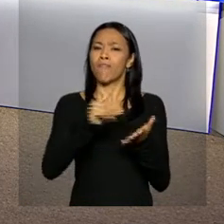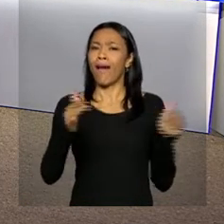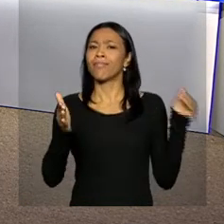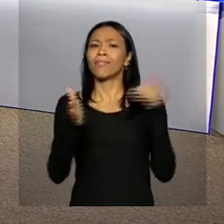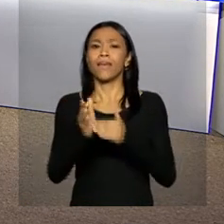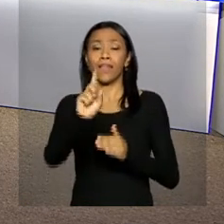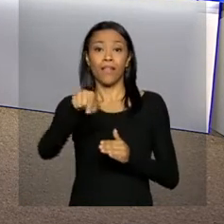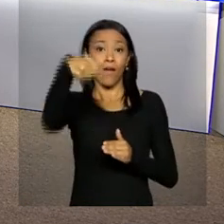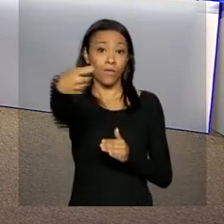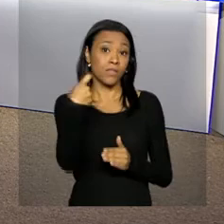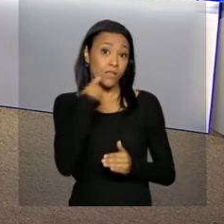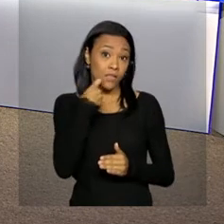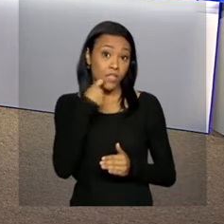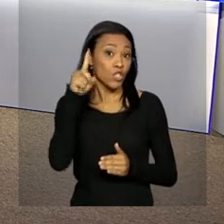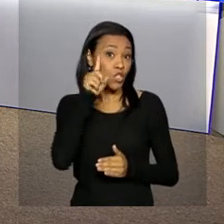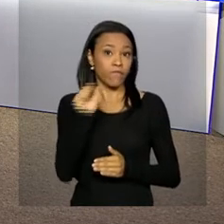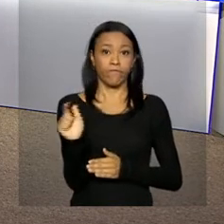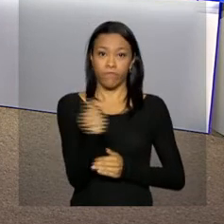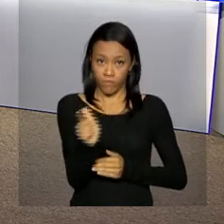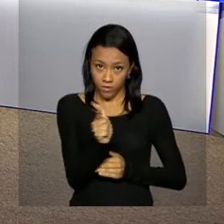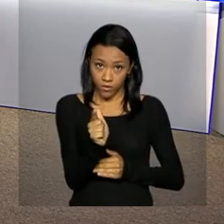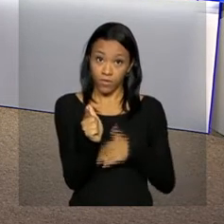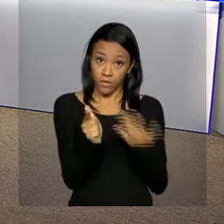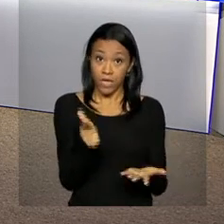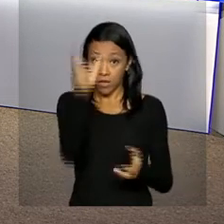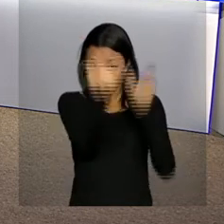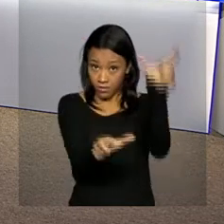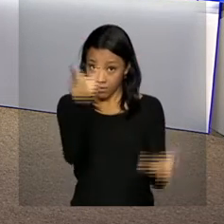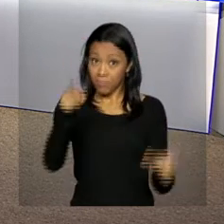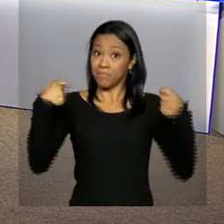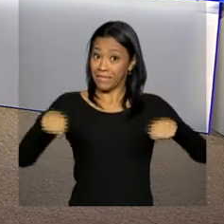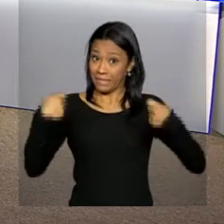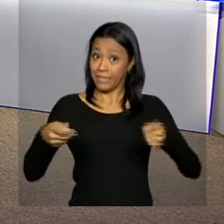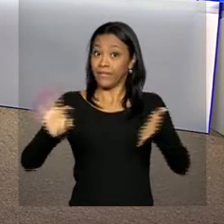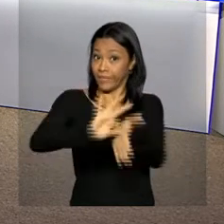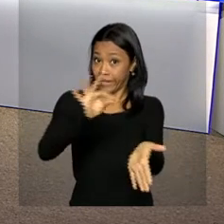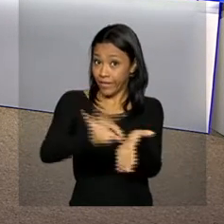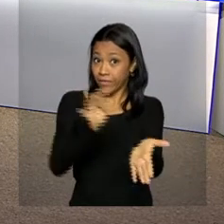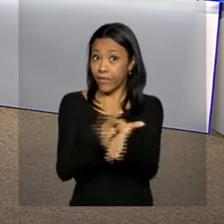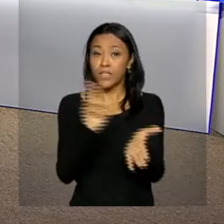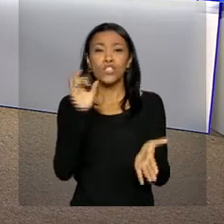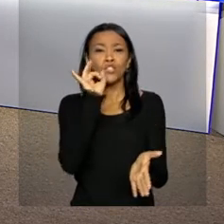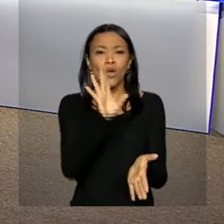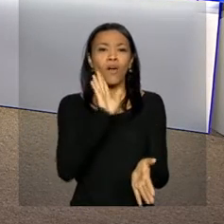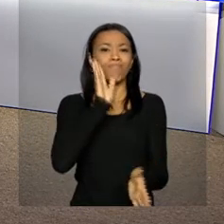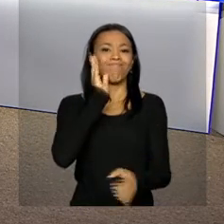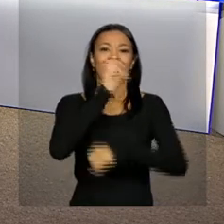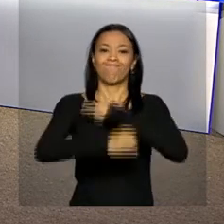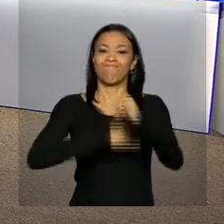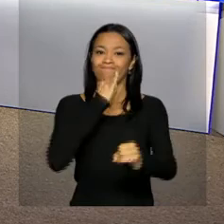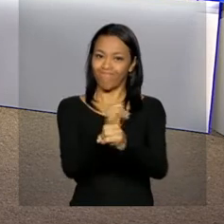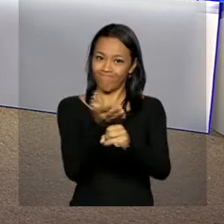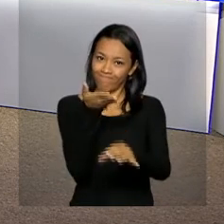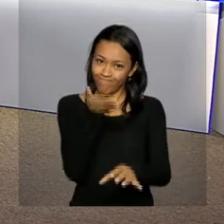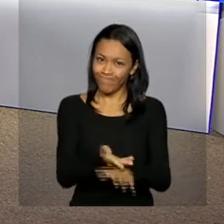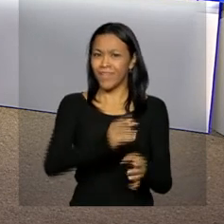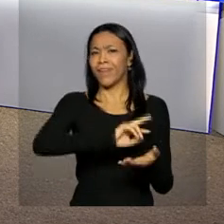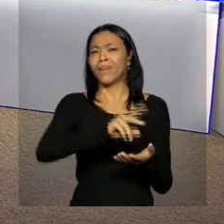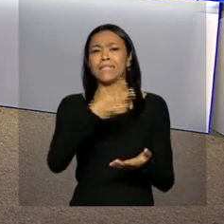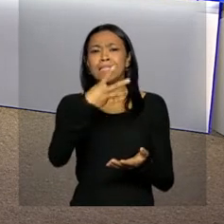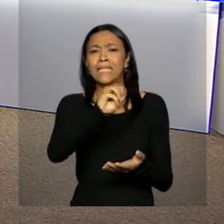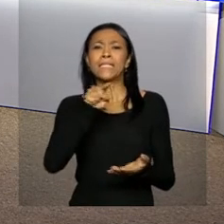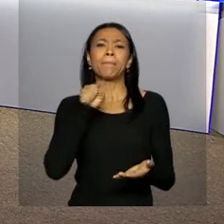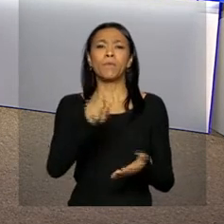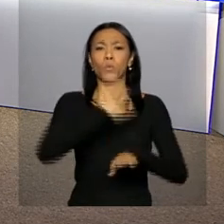vão até a próxima sexta-feira, dia 22. Os candidatos devem se inscrever exclusivamente pela internet nos mais de 30 mil